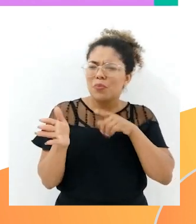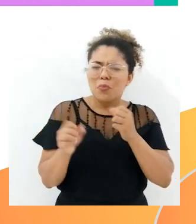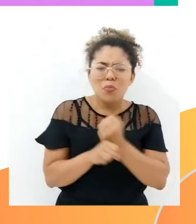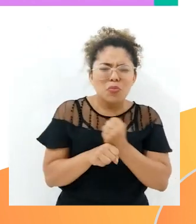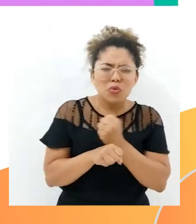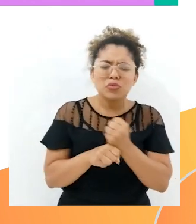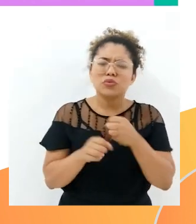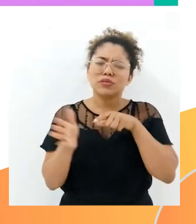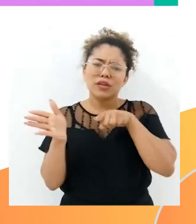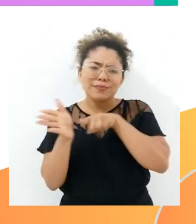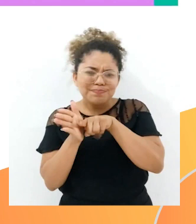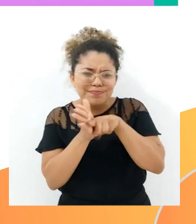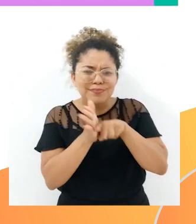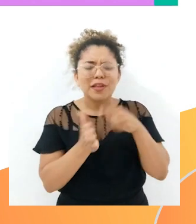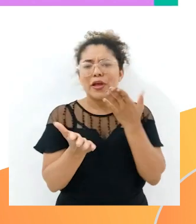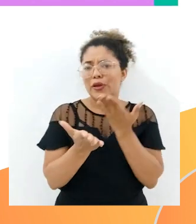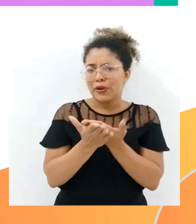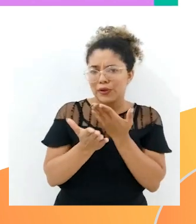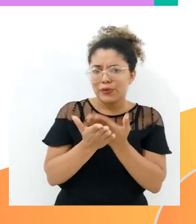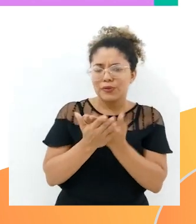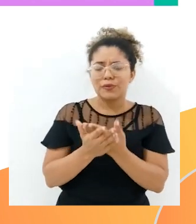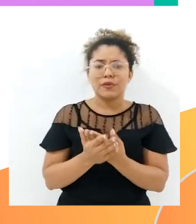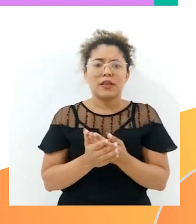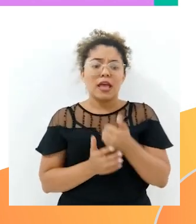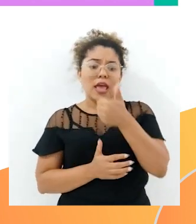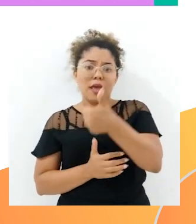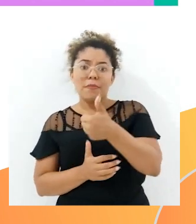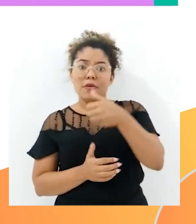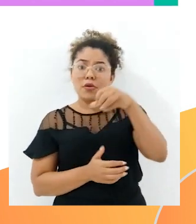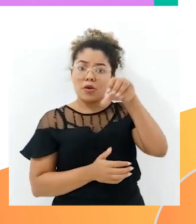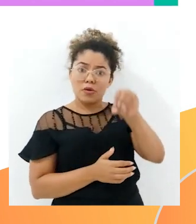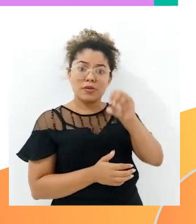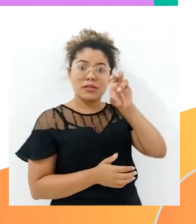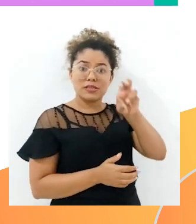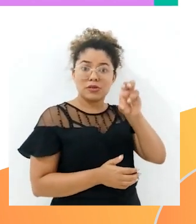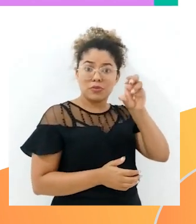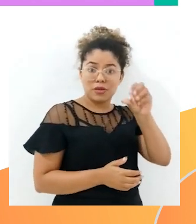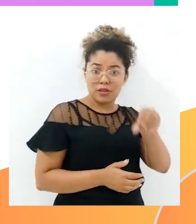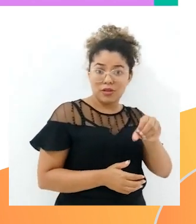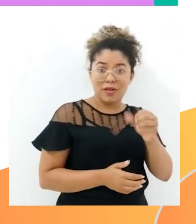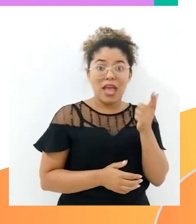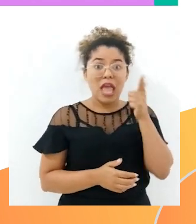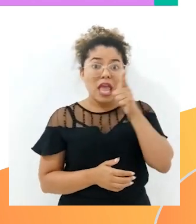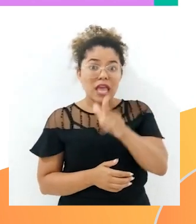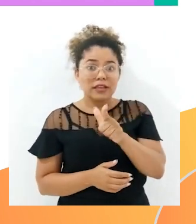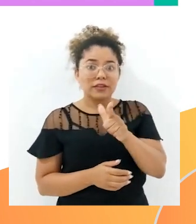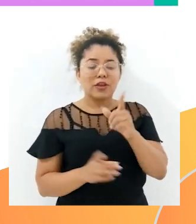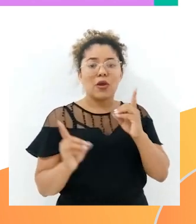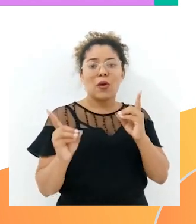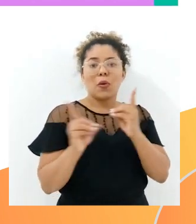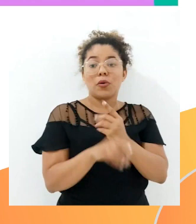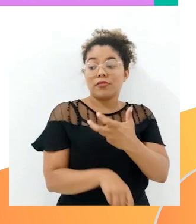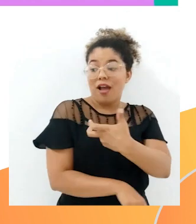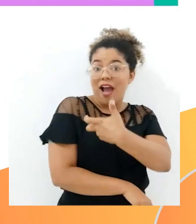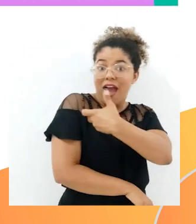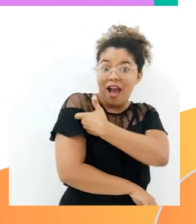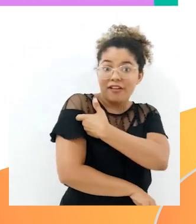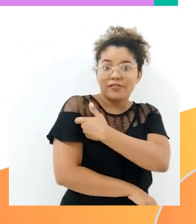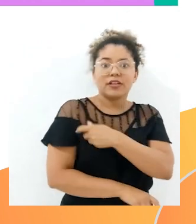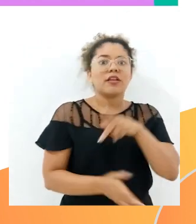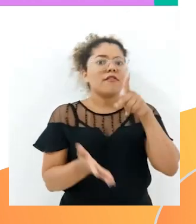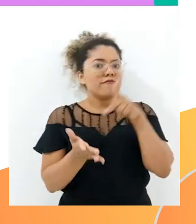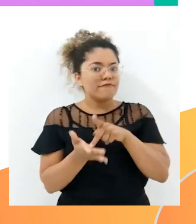sua vida no estudo da poliomielite. Em 1959, ele conseguiu chegar a uma vacina eficiente